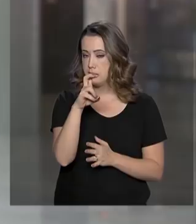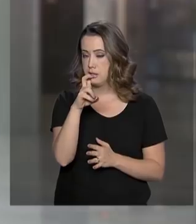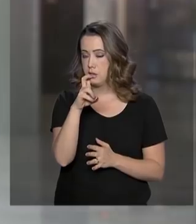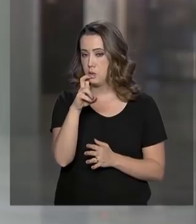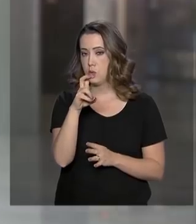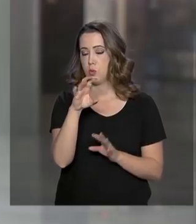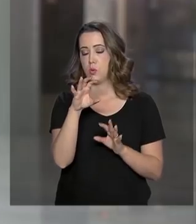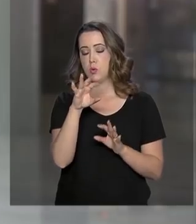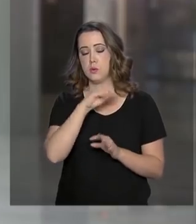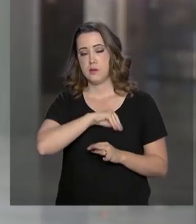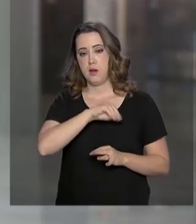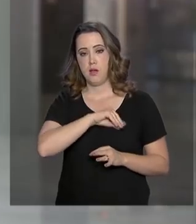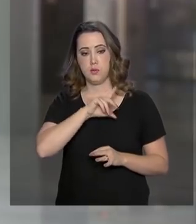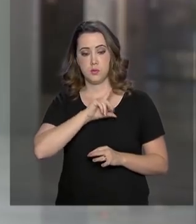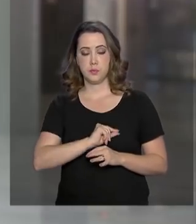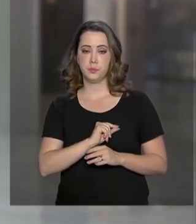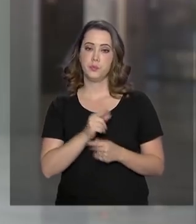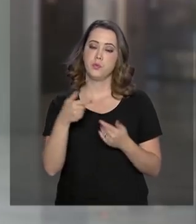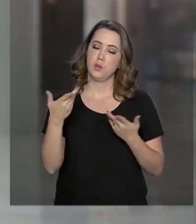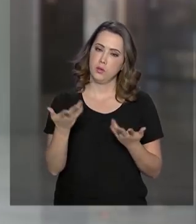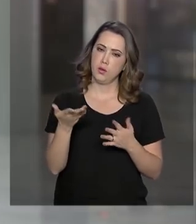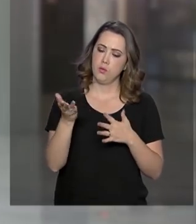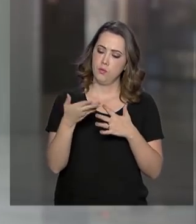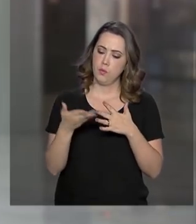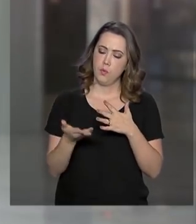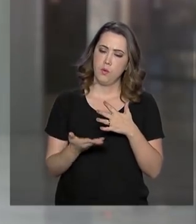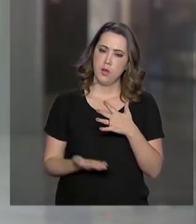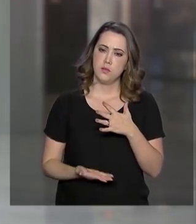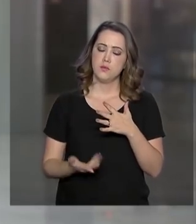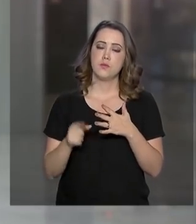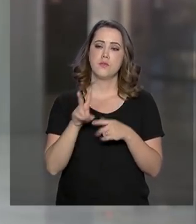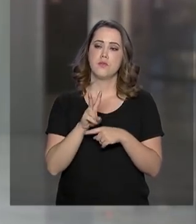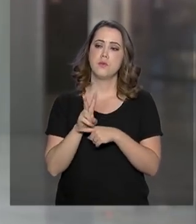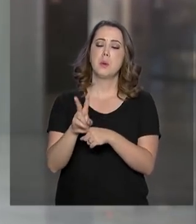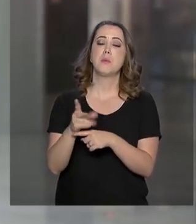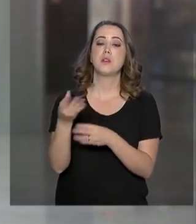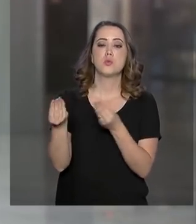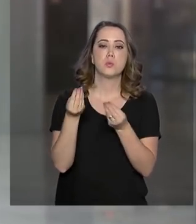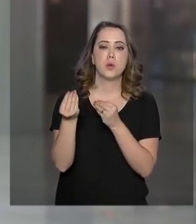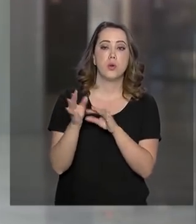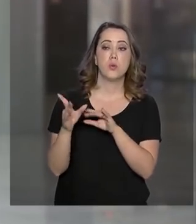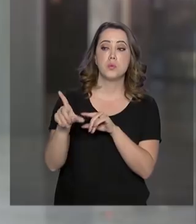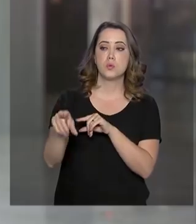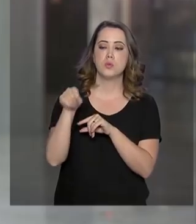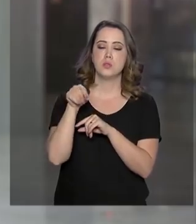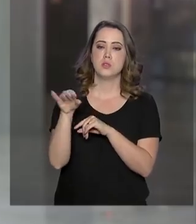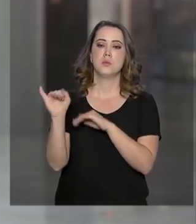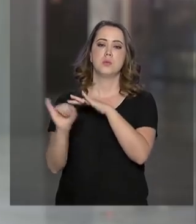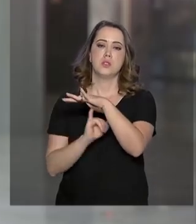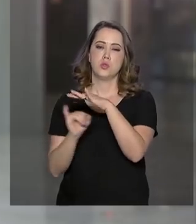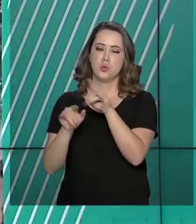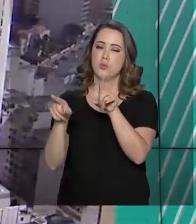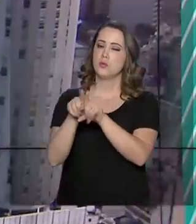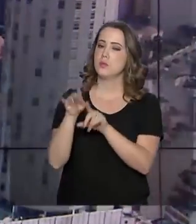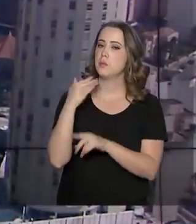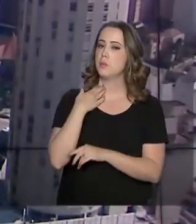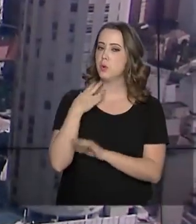caso, as condições de financiamento são definidas pela instituição de ensino e pelo banco.